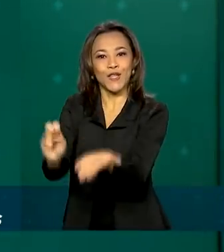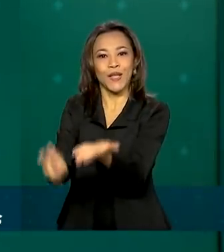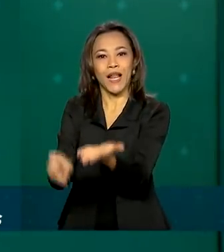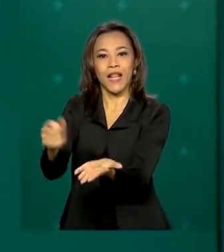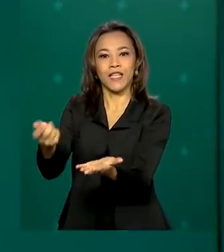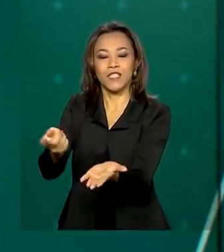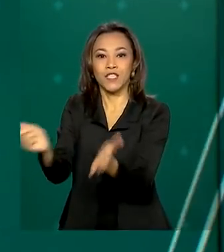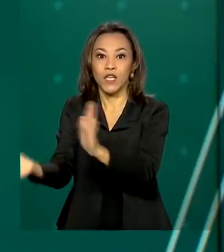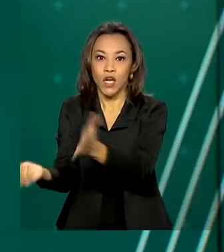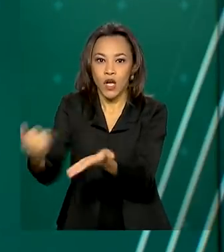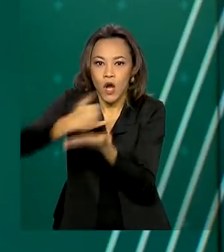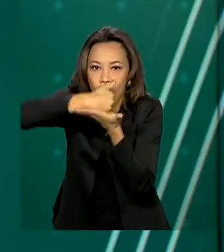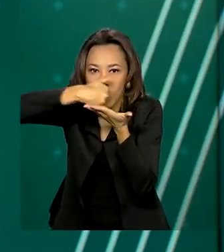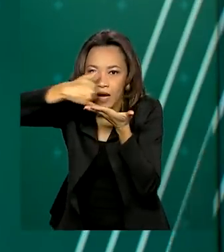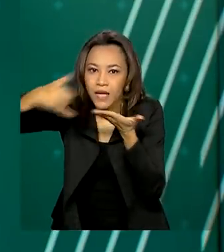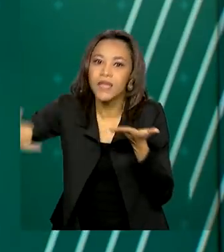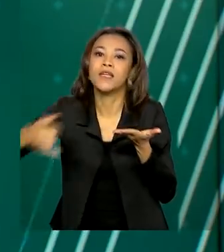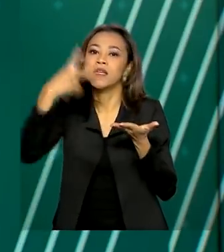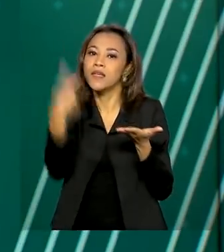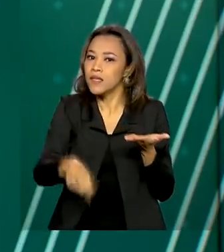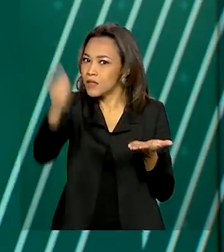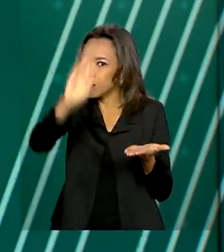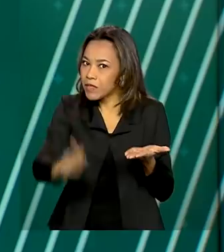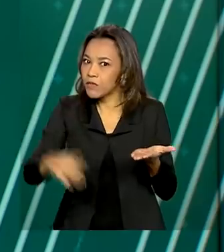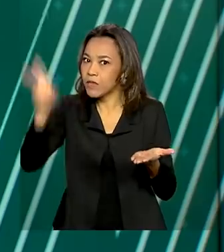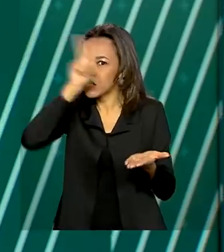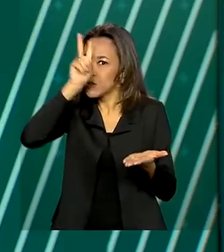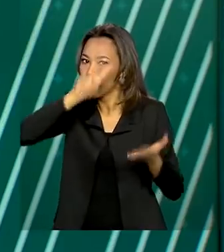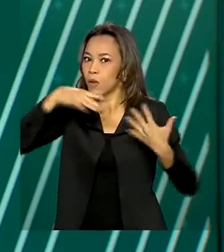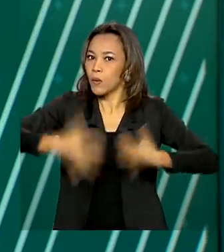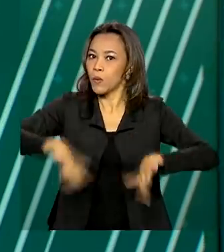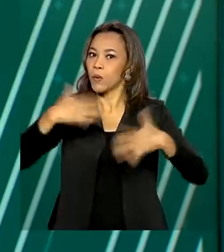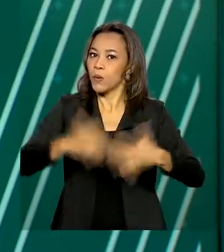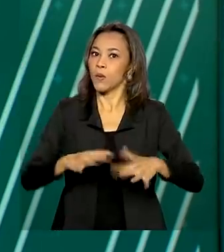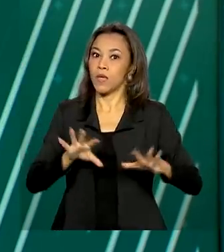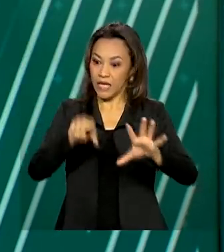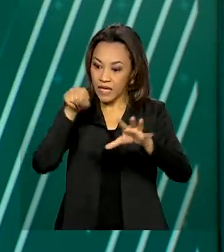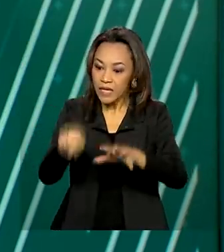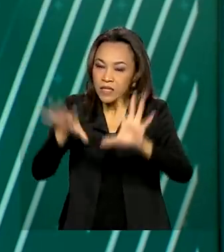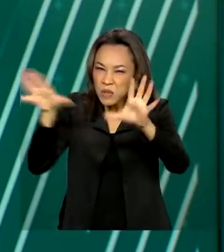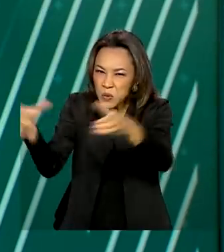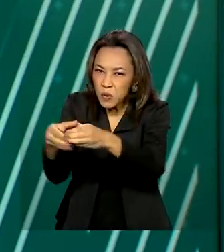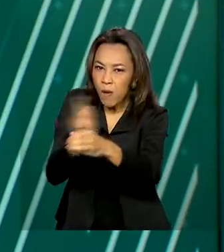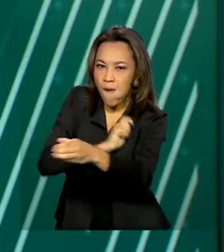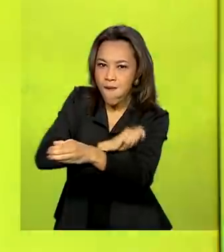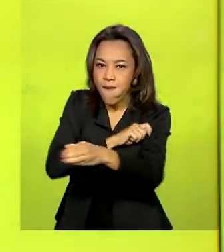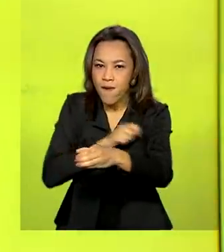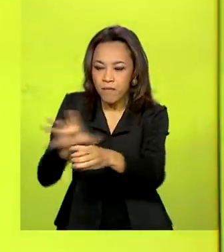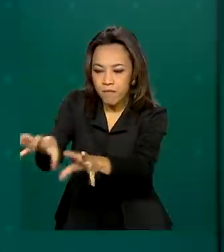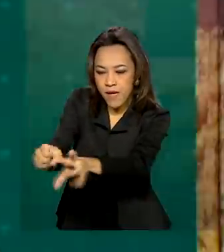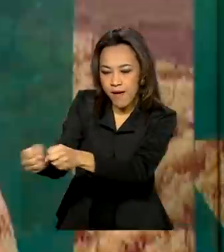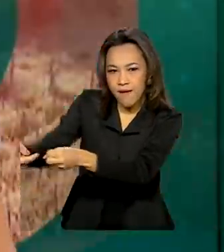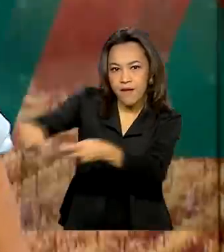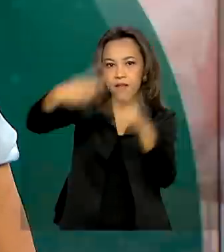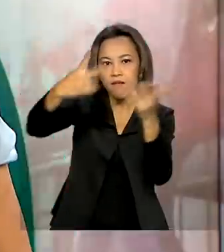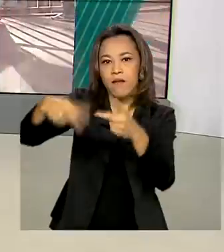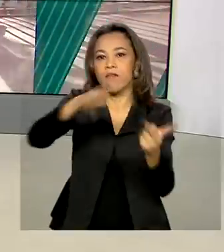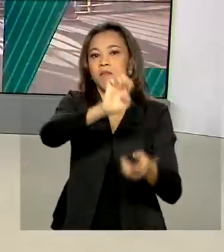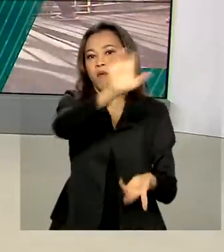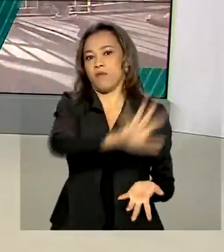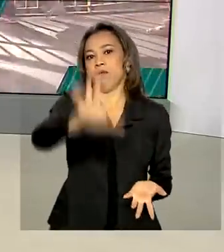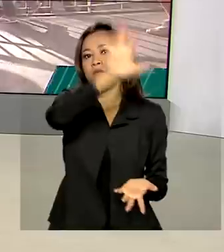brasileiros, uma das maiores apreensões da história. A quadrilha era especializada no envio da droga para a Europa.